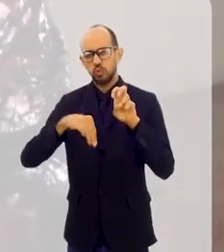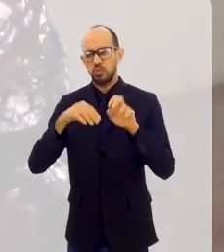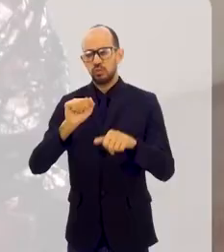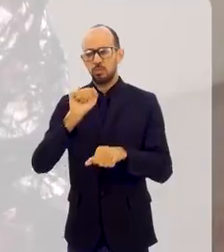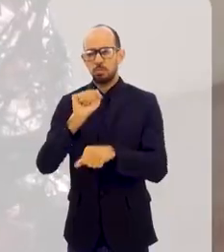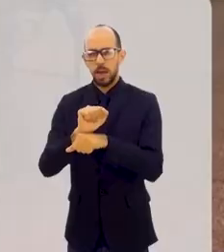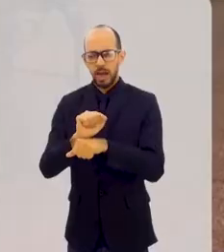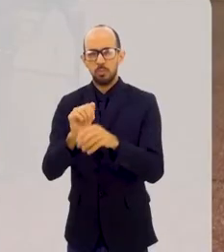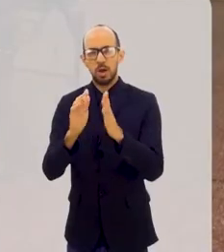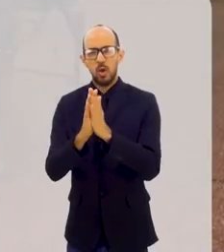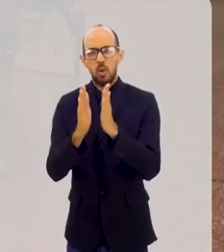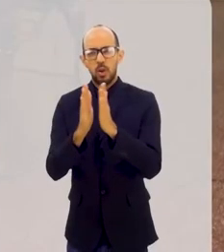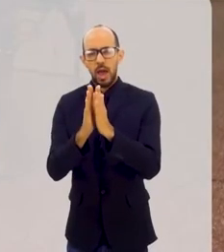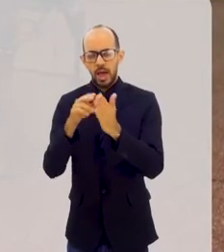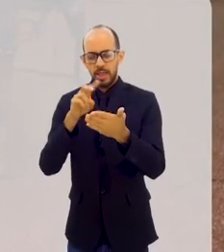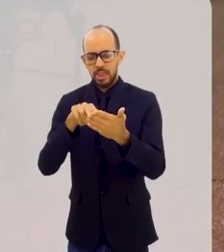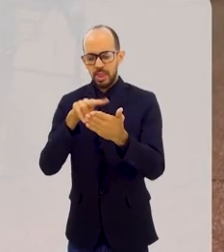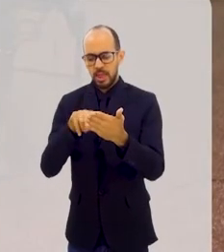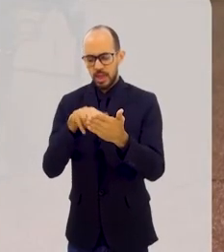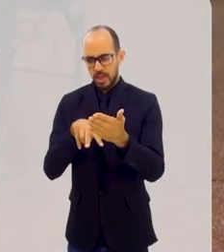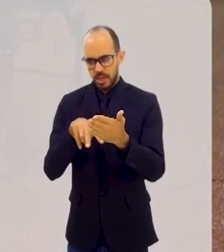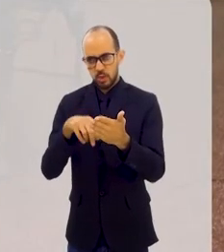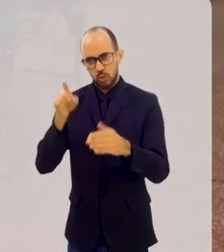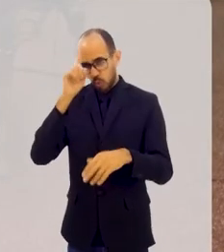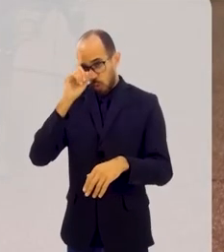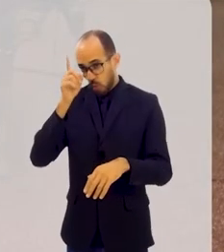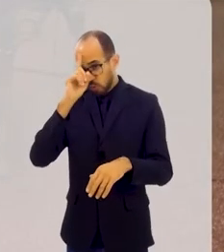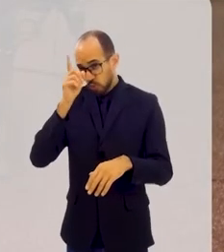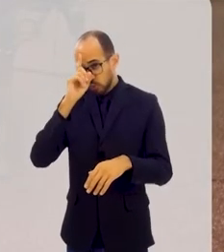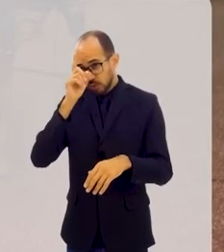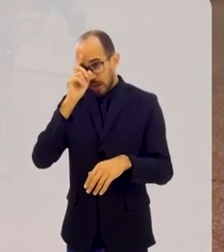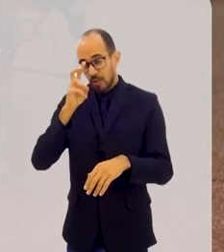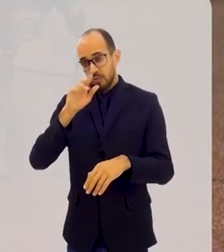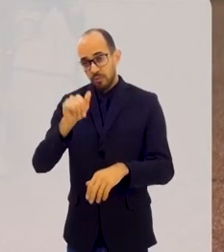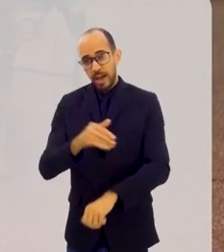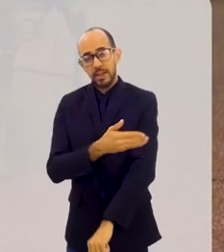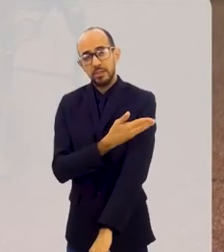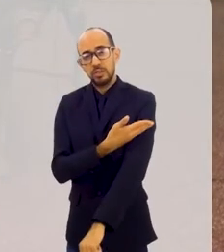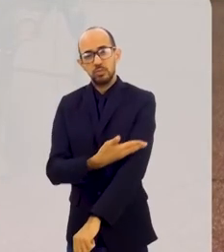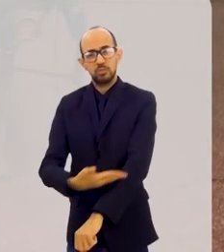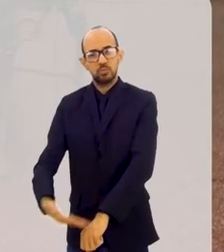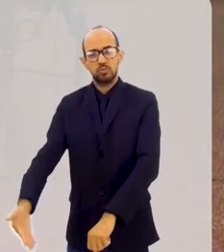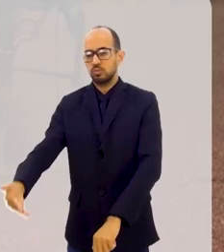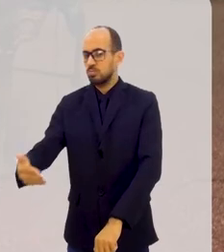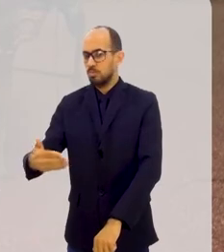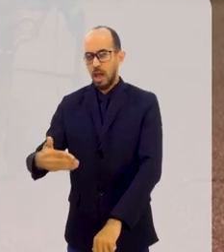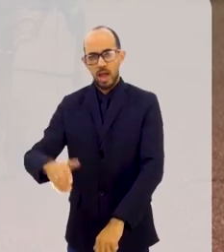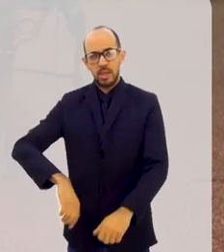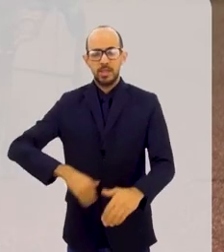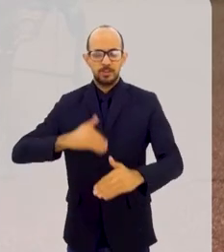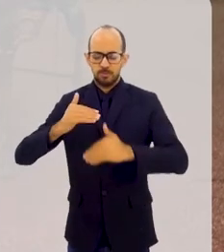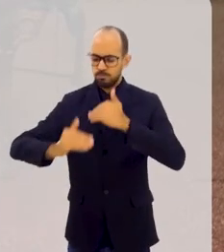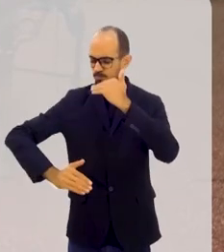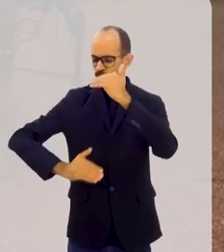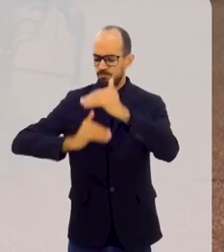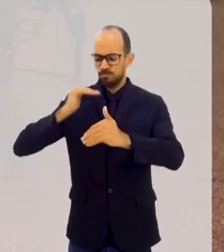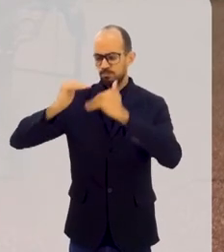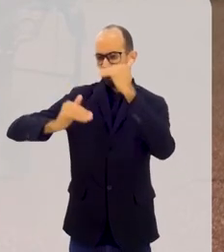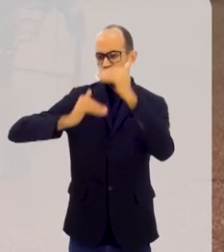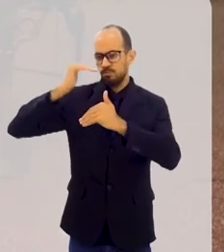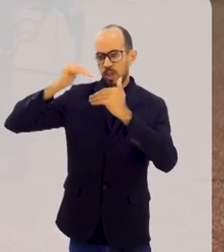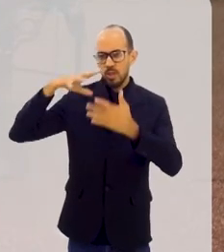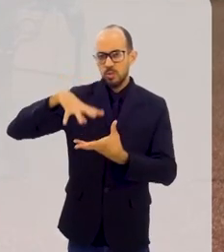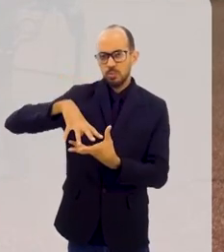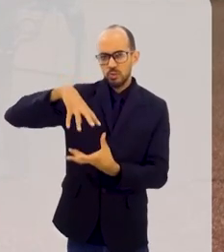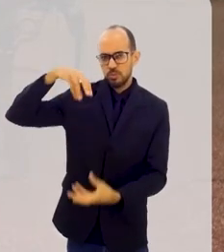orar, para ler a Bíblia, eu não deixar de fazer a cada dia, vai virar um hábito. Esse hábito vai fortalecer o meu